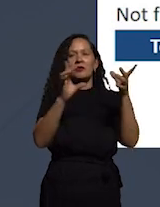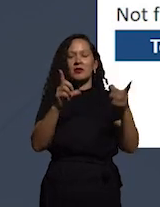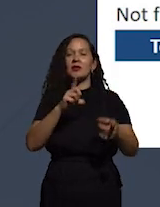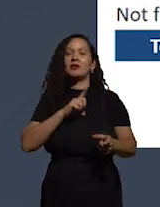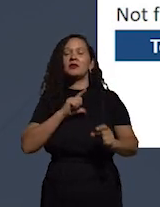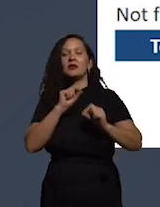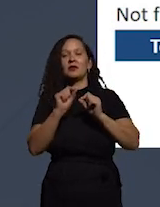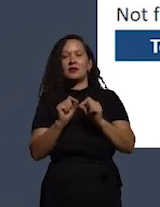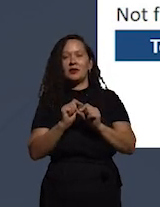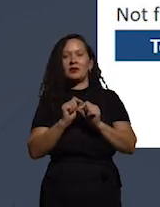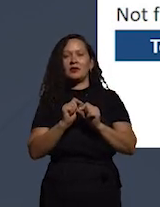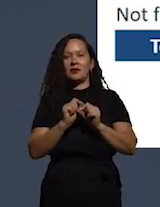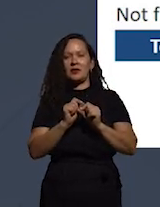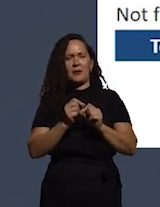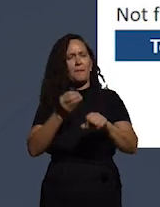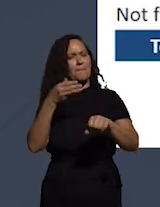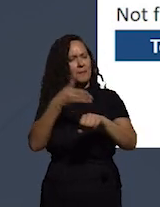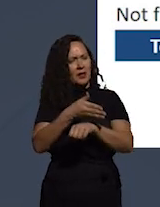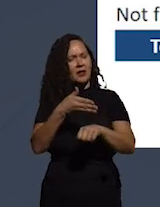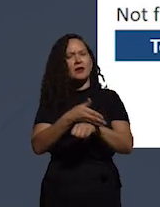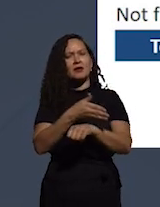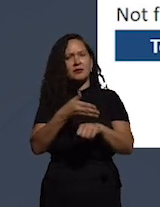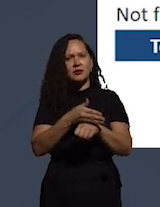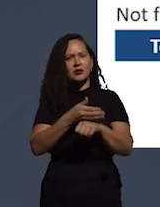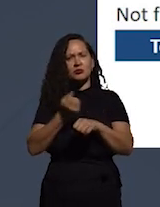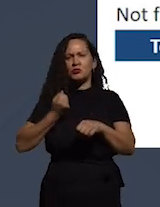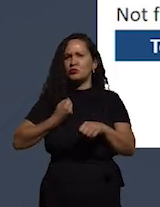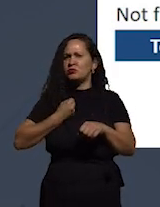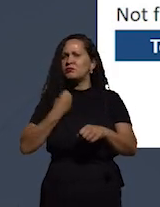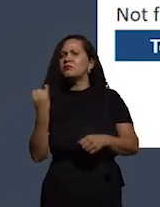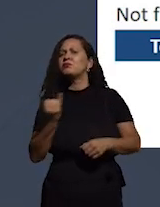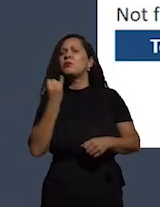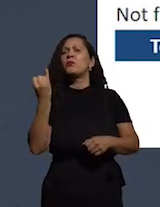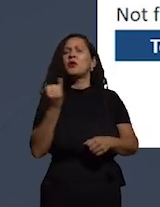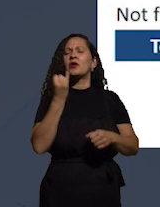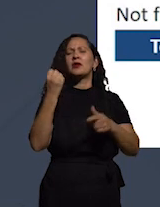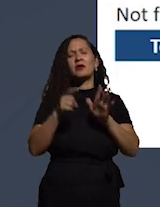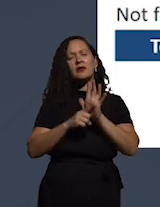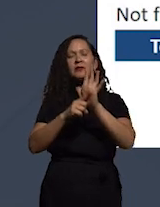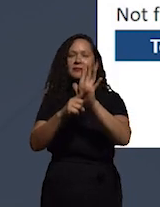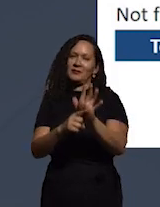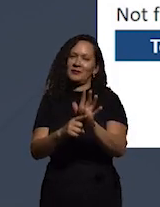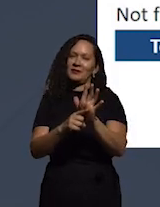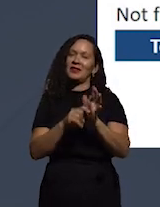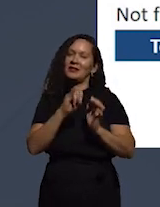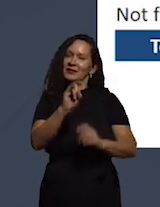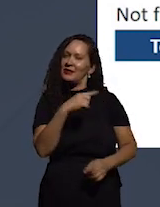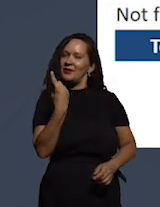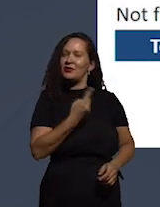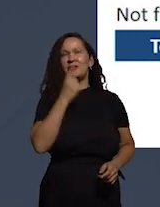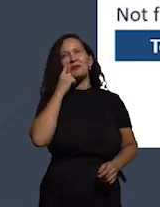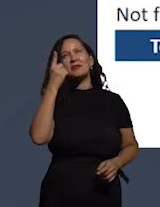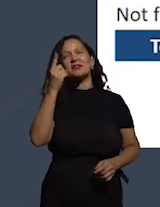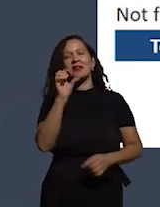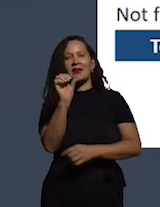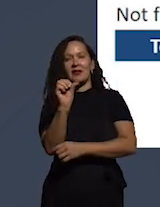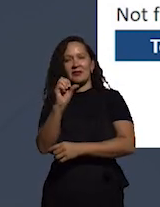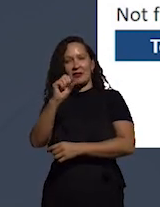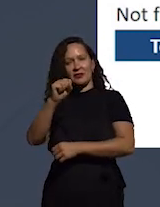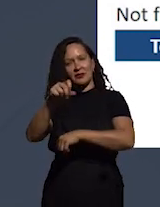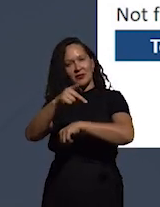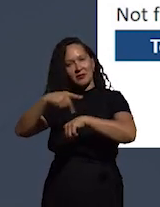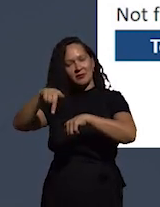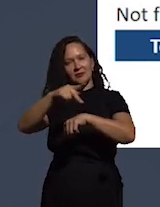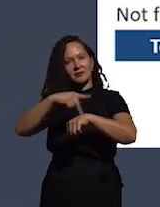está presente em um número significativo de casos se nós considerarmos os 68 países